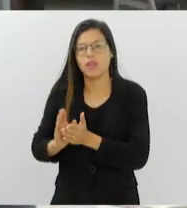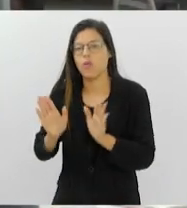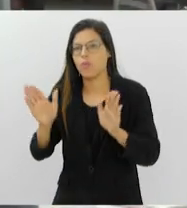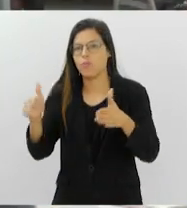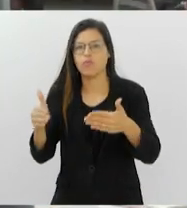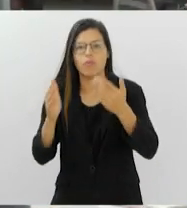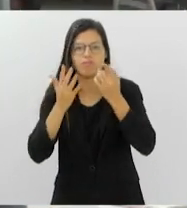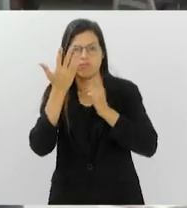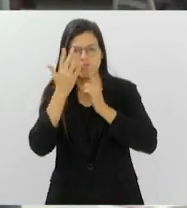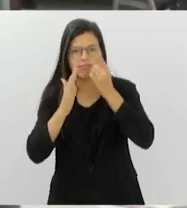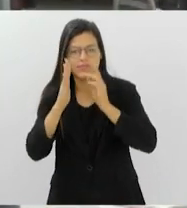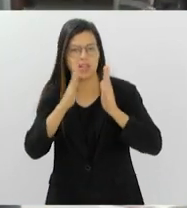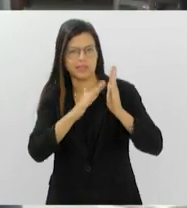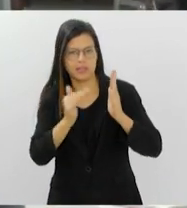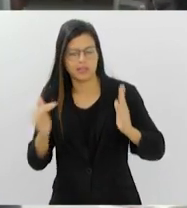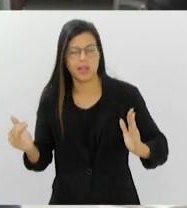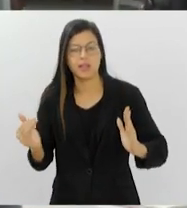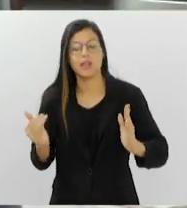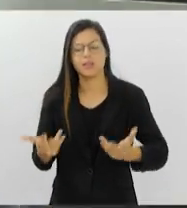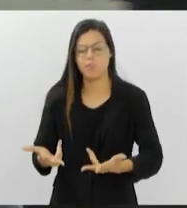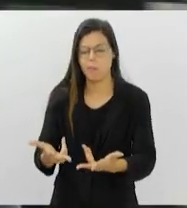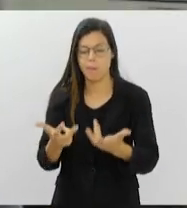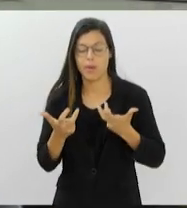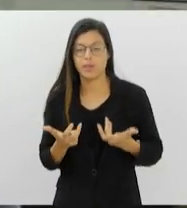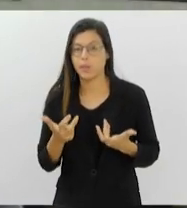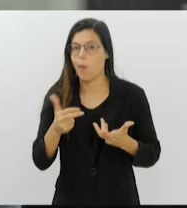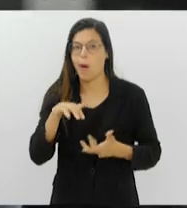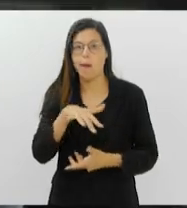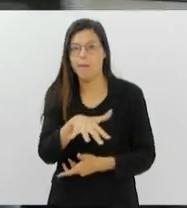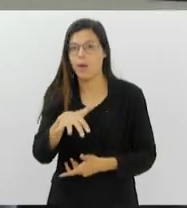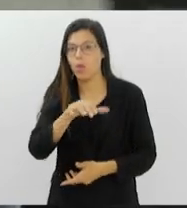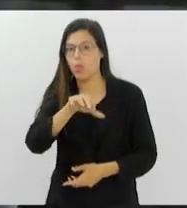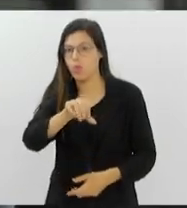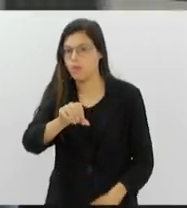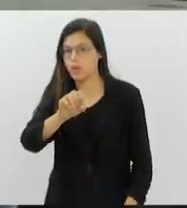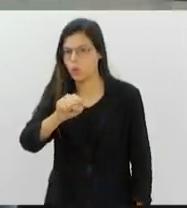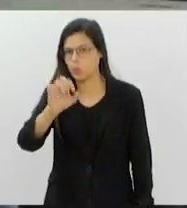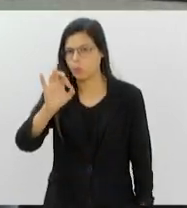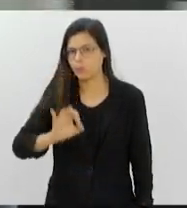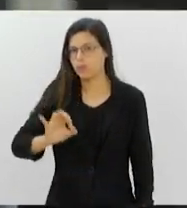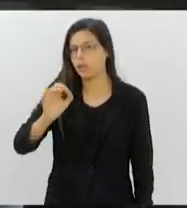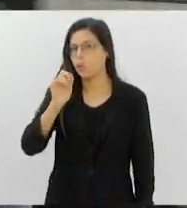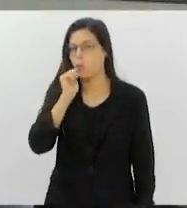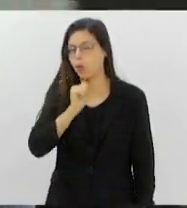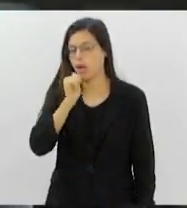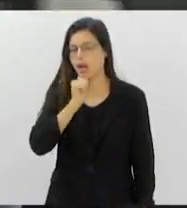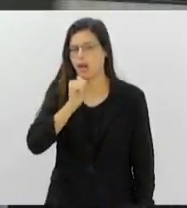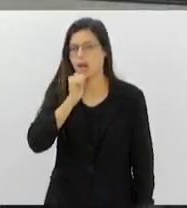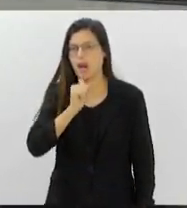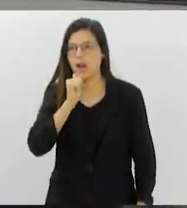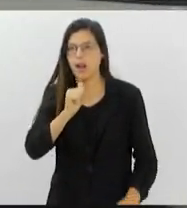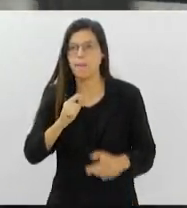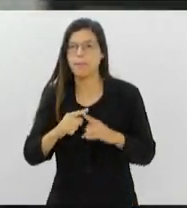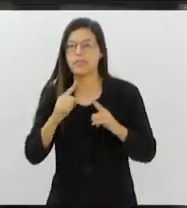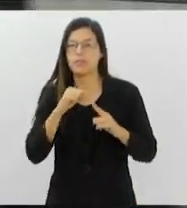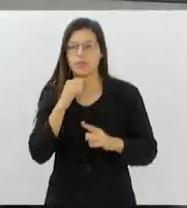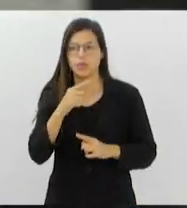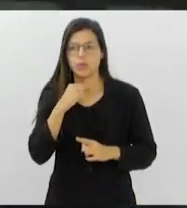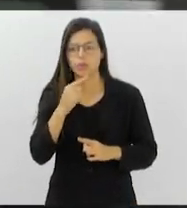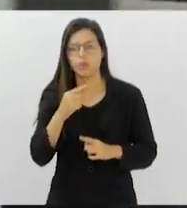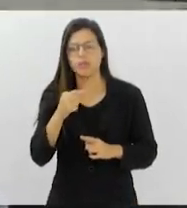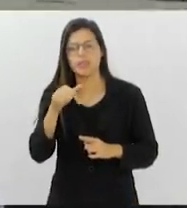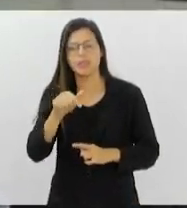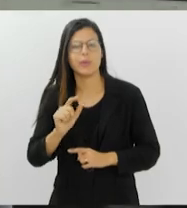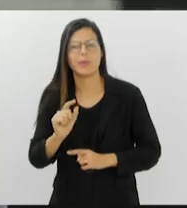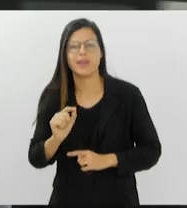a gente viu que atendeu, basicamente, mulheres. 98% desse público são mulheres. Mas, em compensação, a não conseguia atrair muito